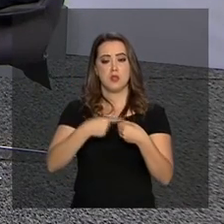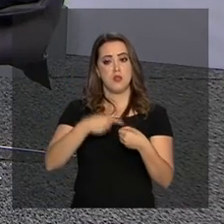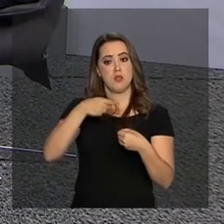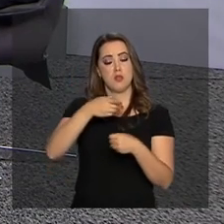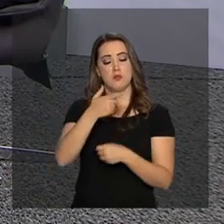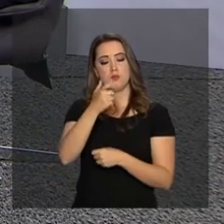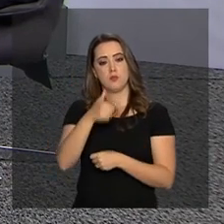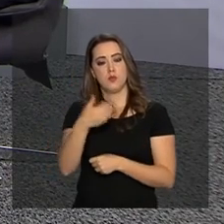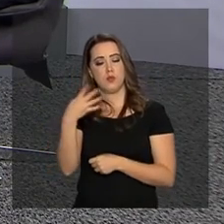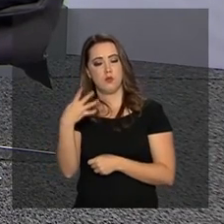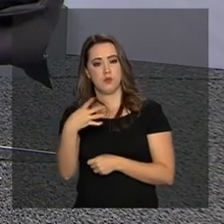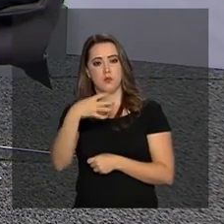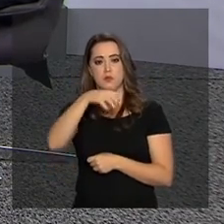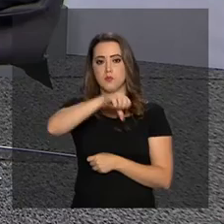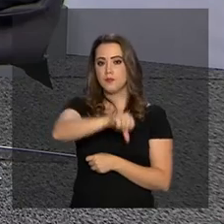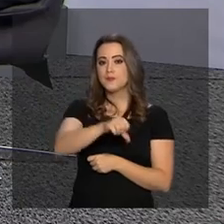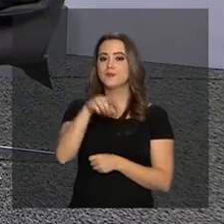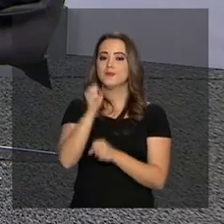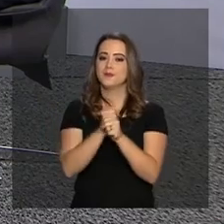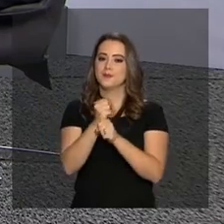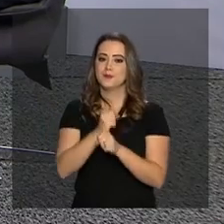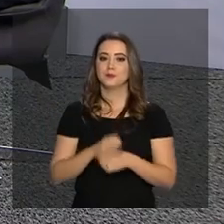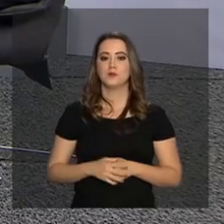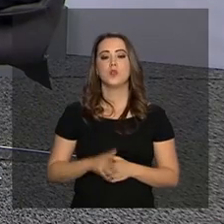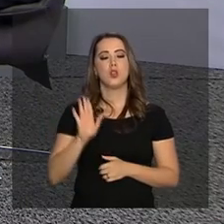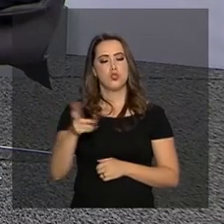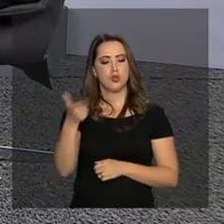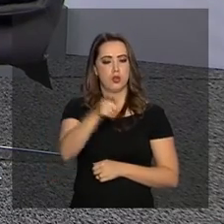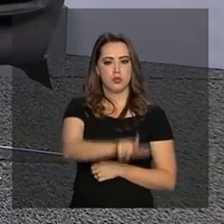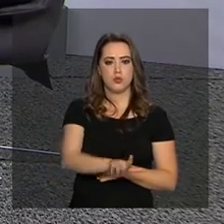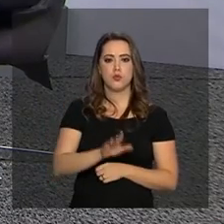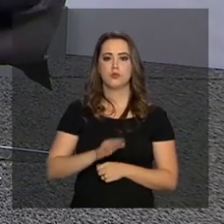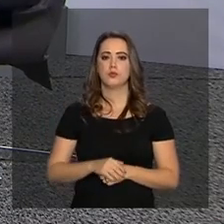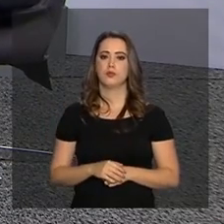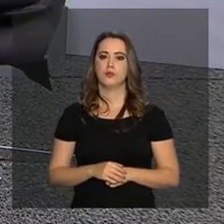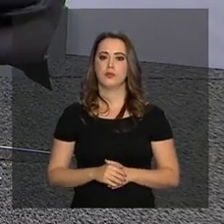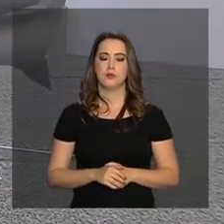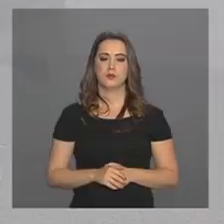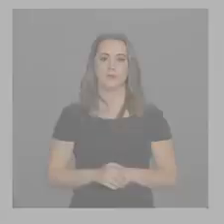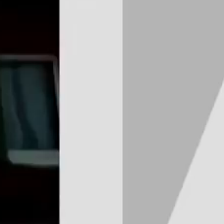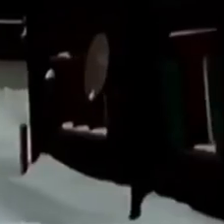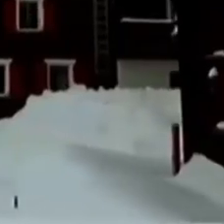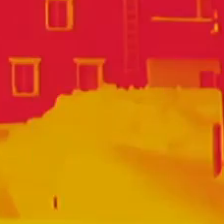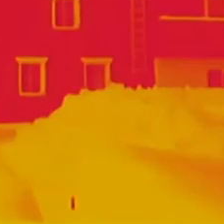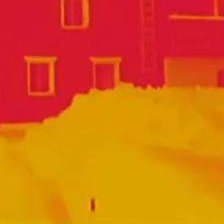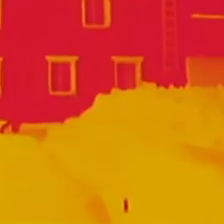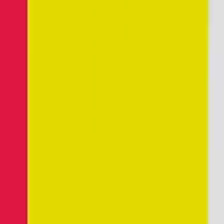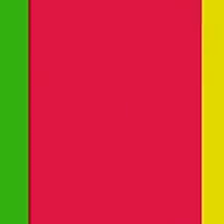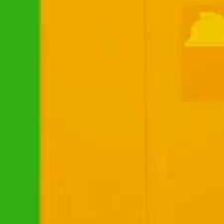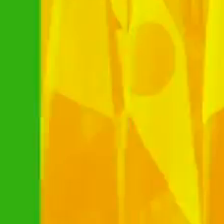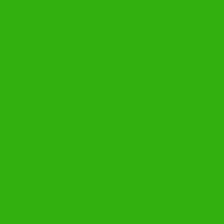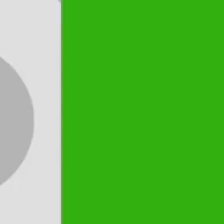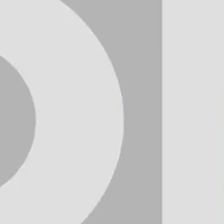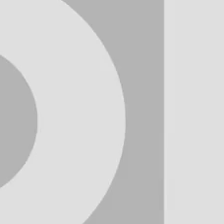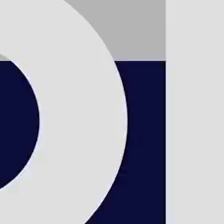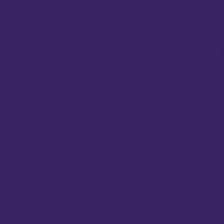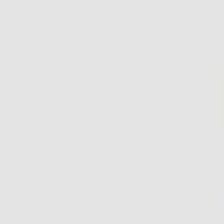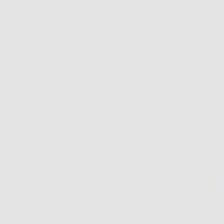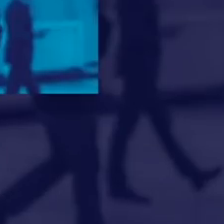deste ano, a edição de número 49 do evento. Voltamos daqui a pouco. Voltamos a